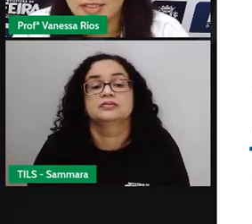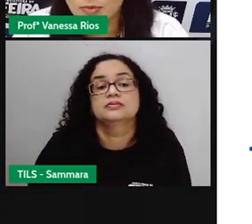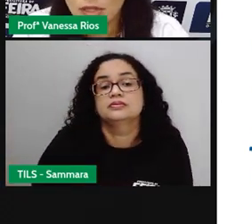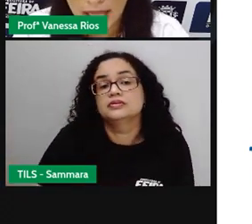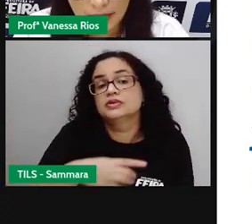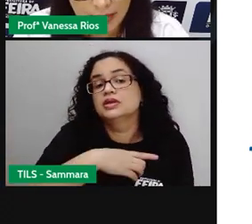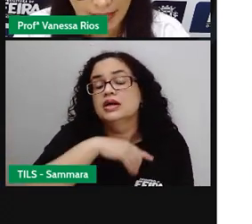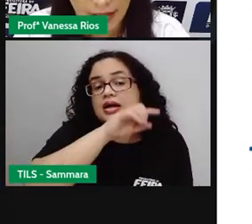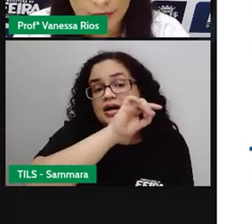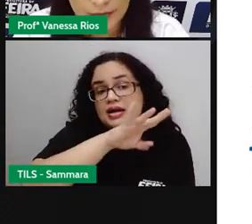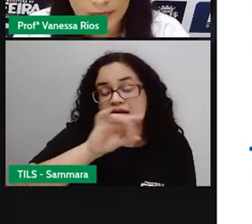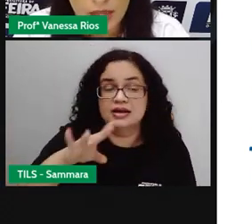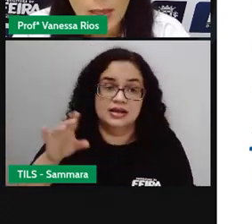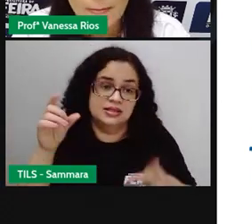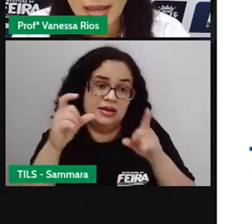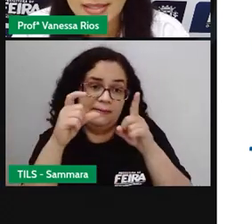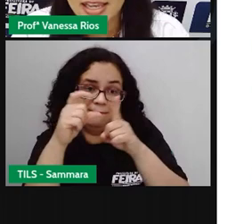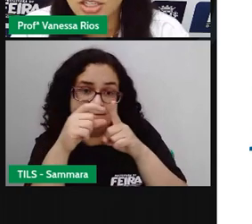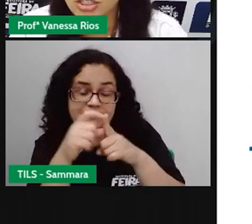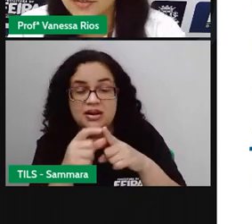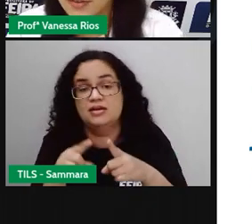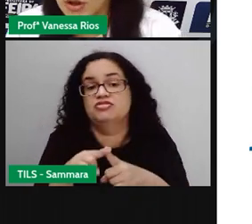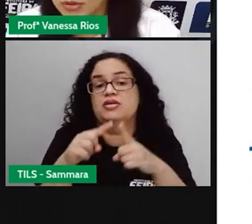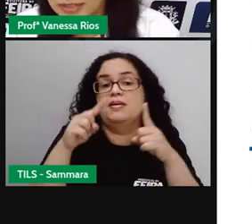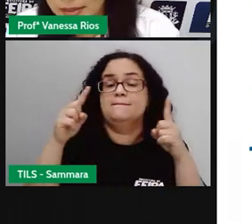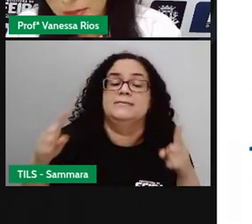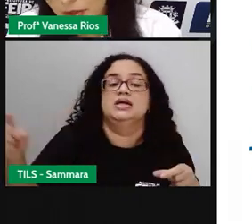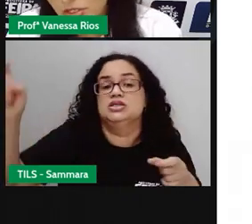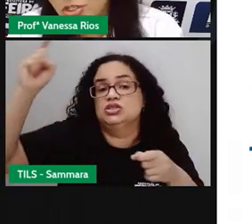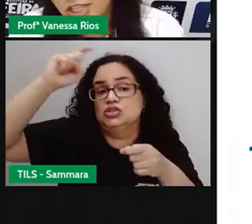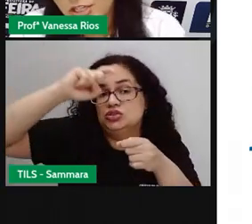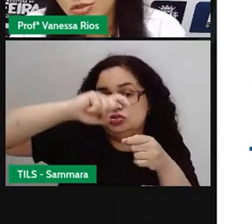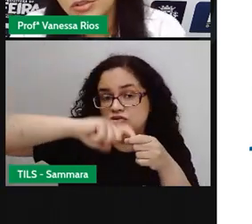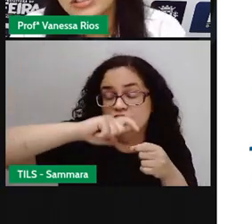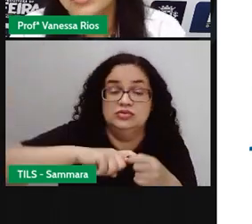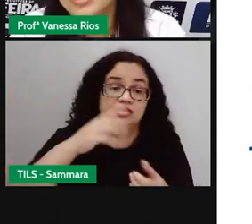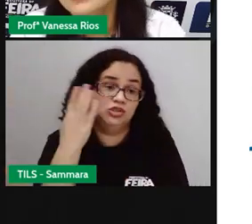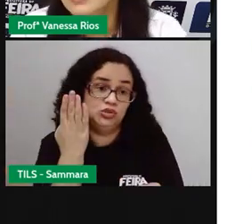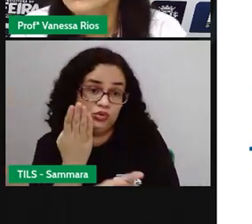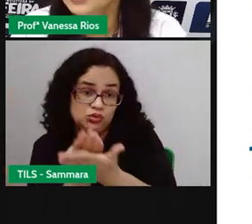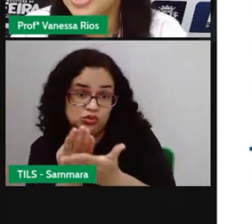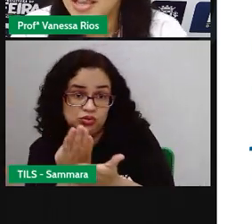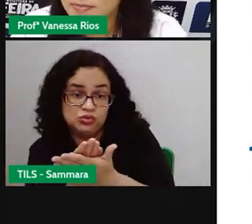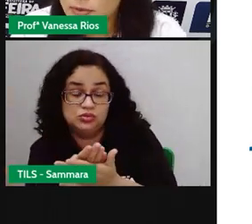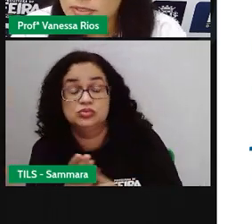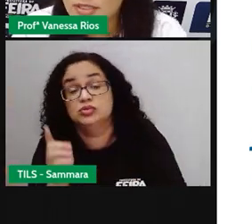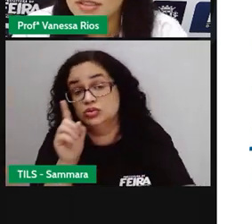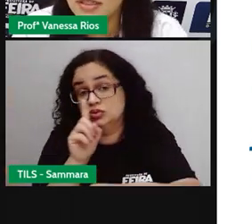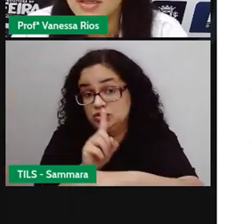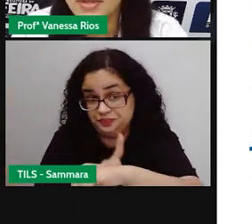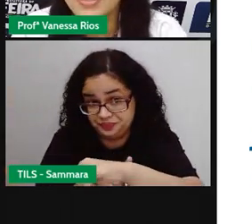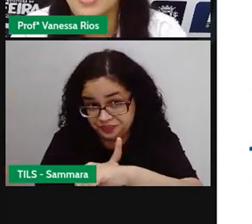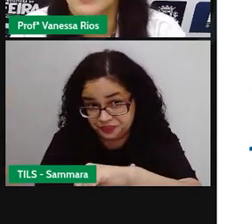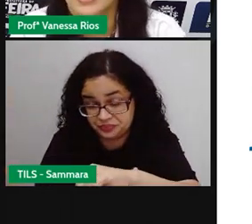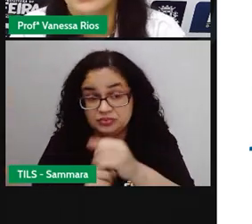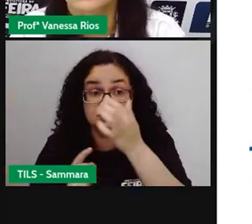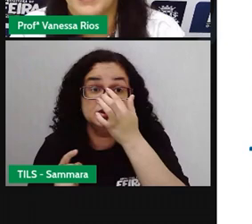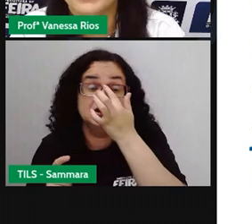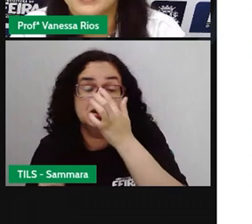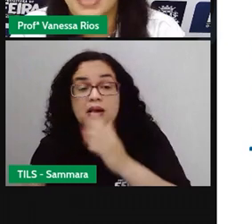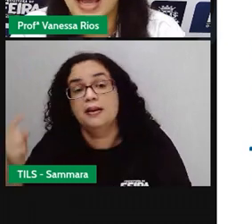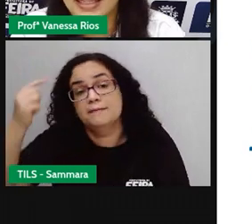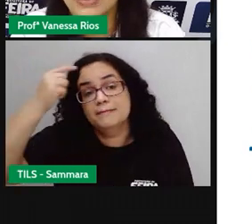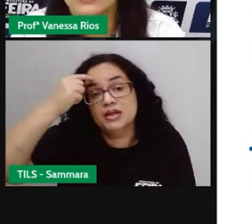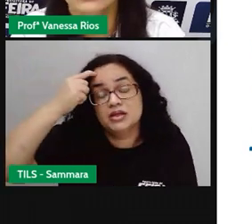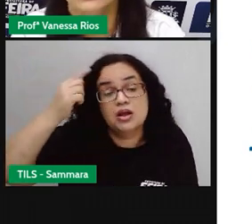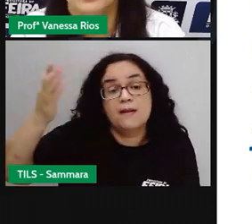determinadas por cada palavra. Mas aí a gente volta para o que a gente está estudando que são os tempos, pensando aí no